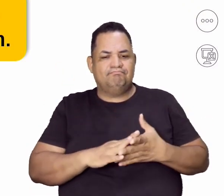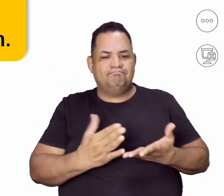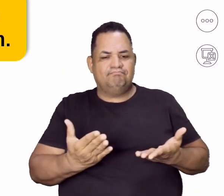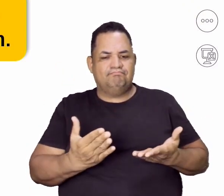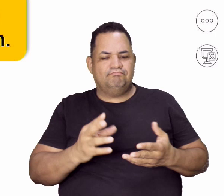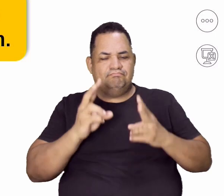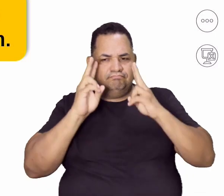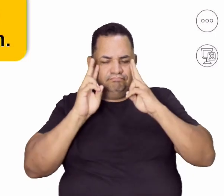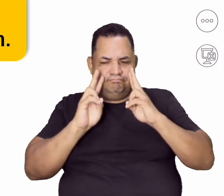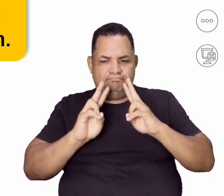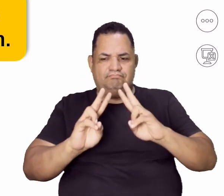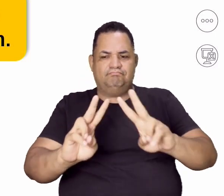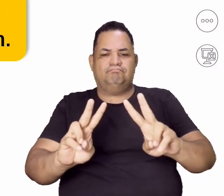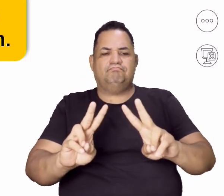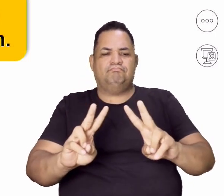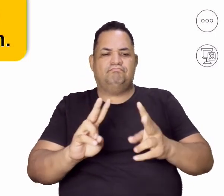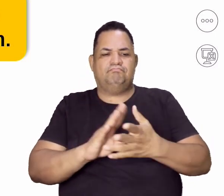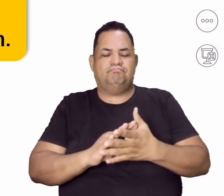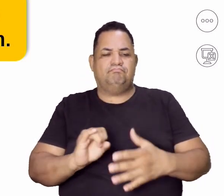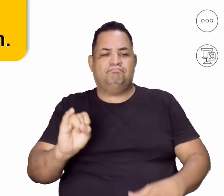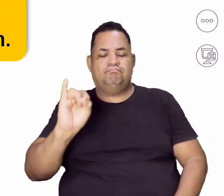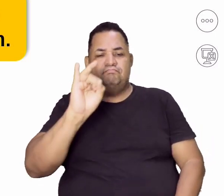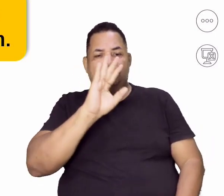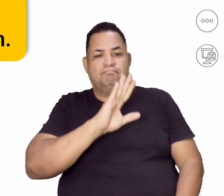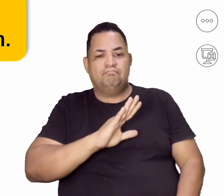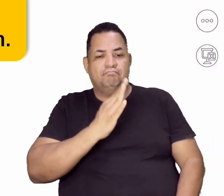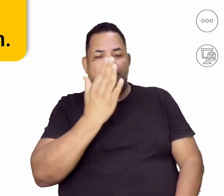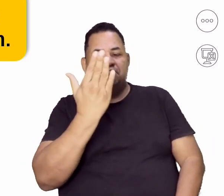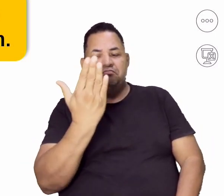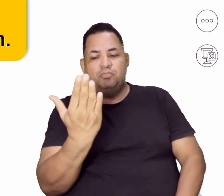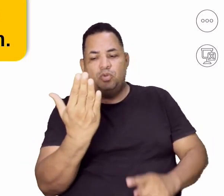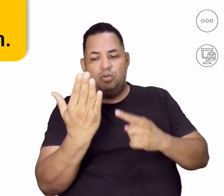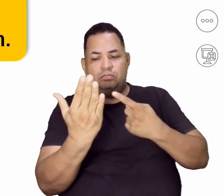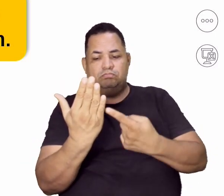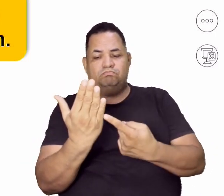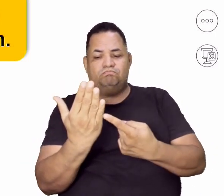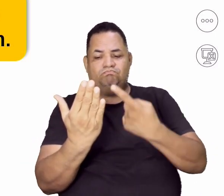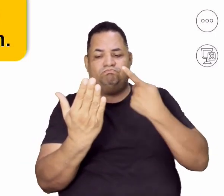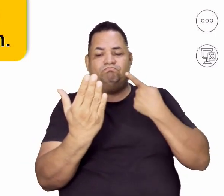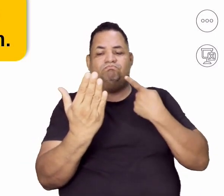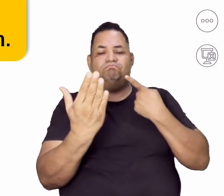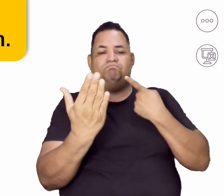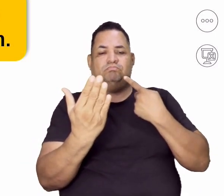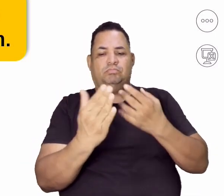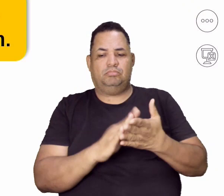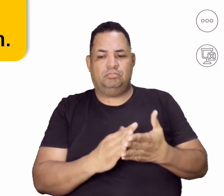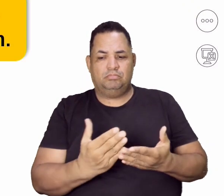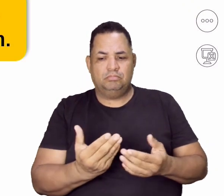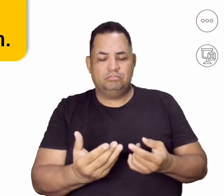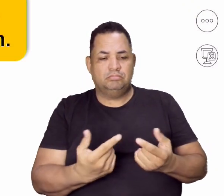Nessa visualização aí dessa imagem refletida no espelho. E aí eu começo a me perceber como uma pessoa